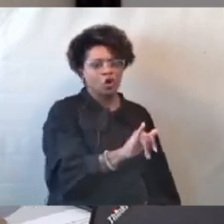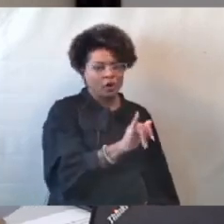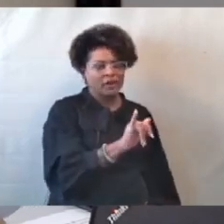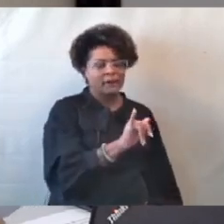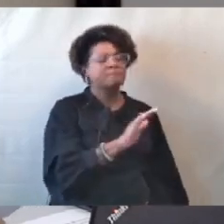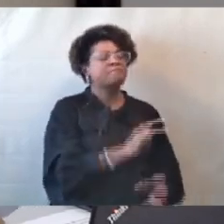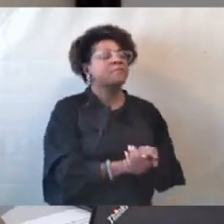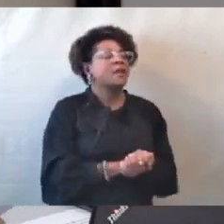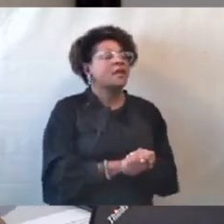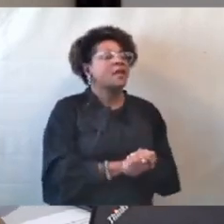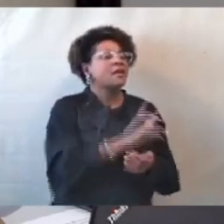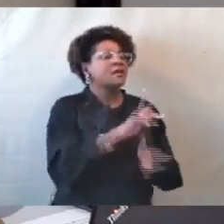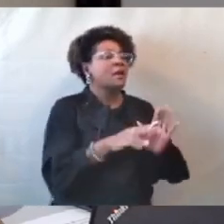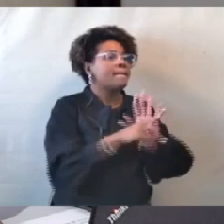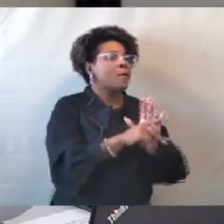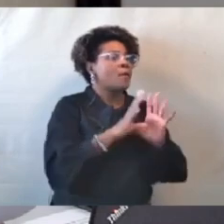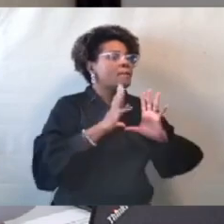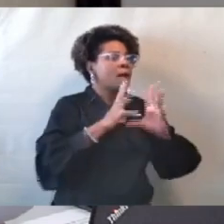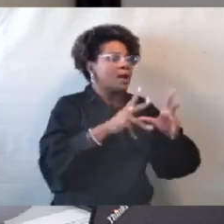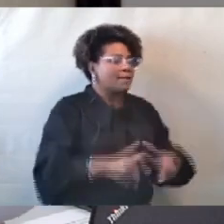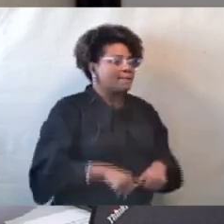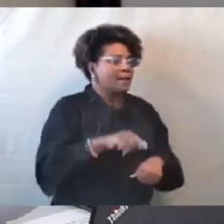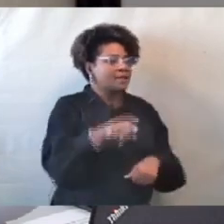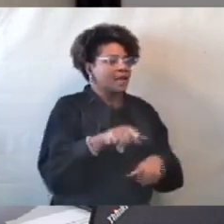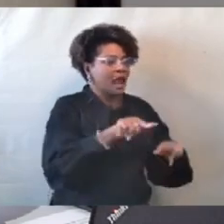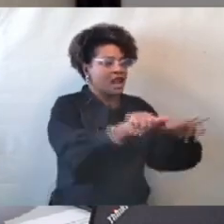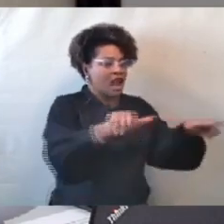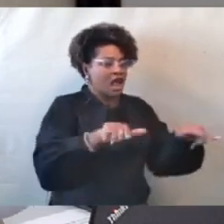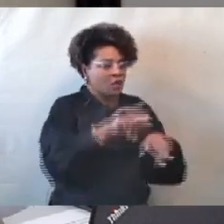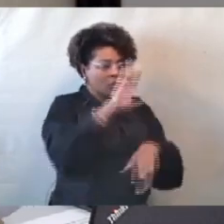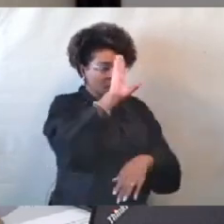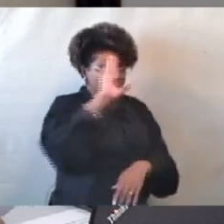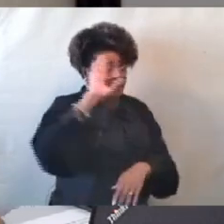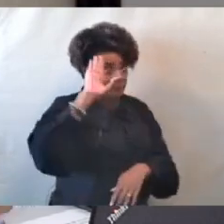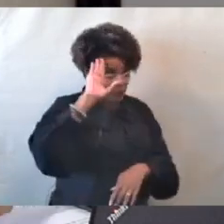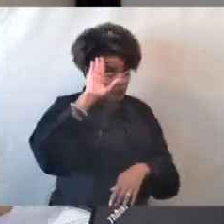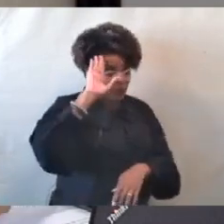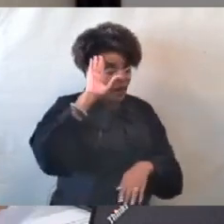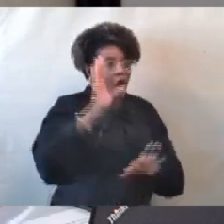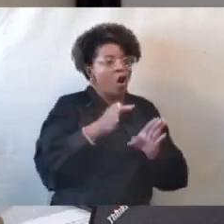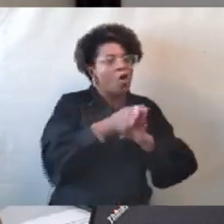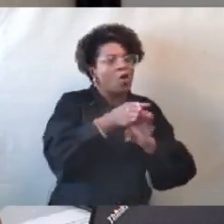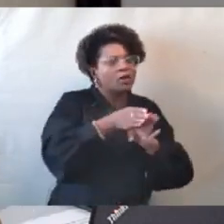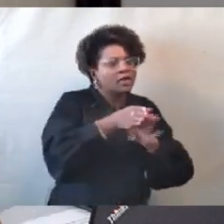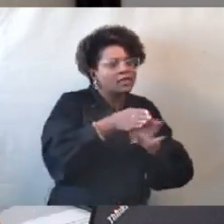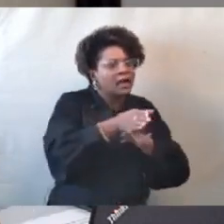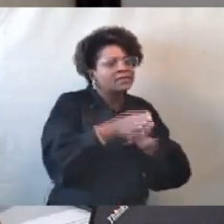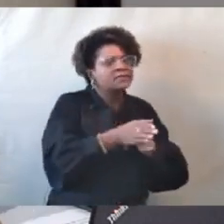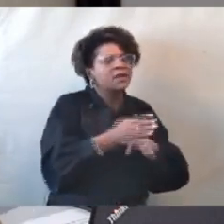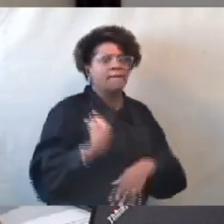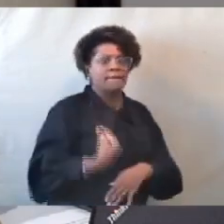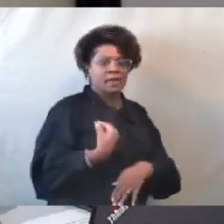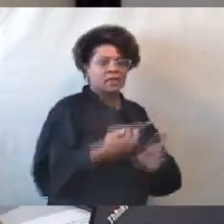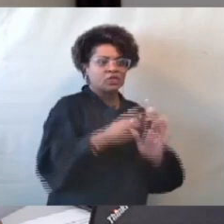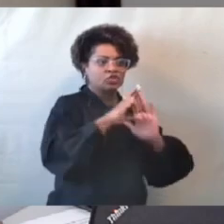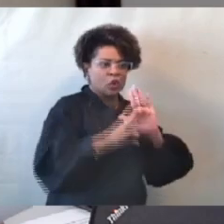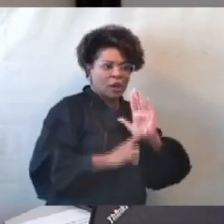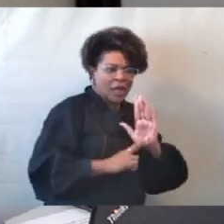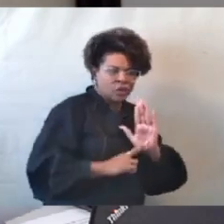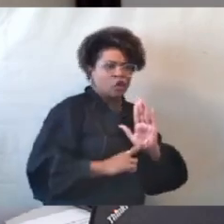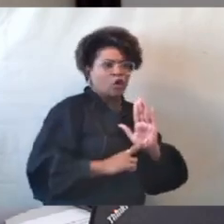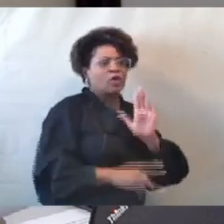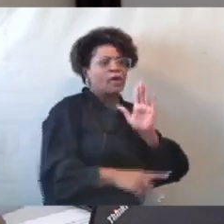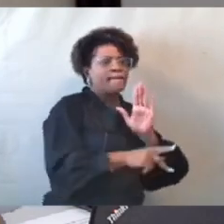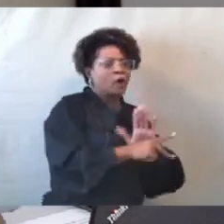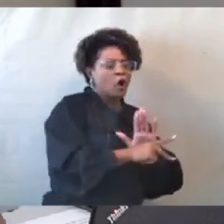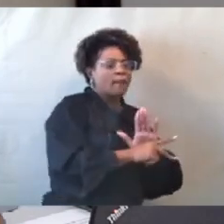Belo Horizonte na limpeza e despoluição da Lagoa da Pampulha. As orientações e recomendações presentes nos relatórios emitidos pela Fundação Cristiano Ottoni